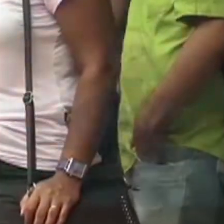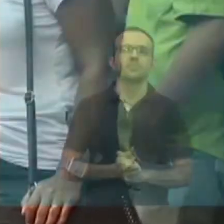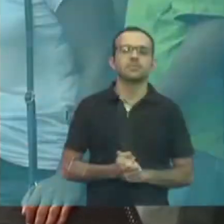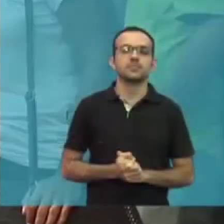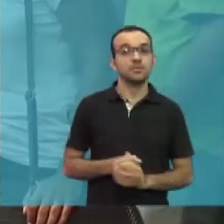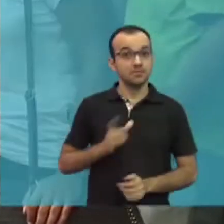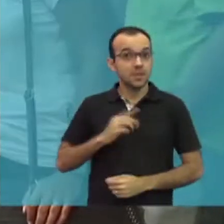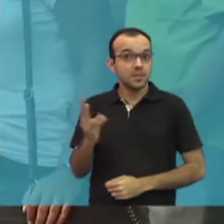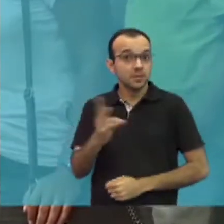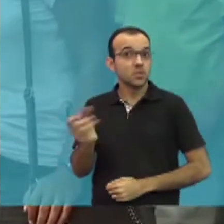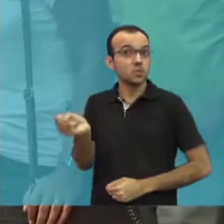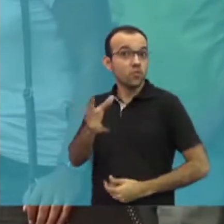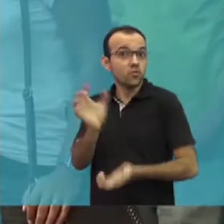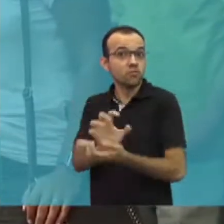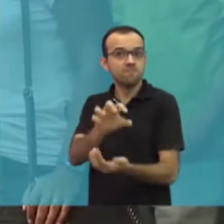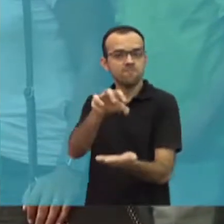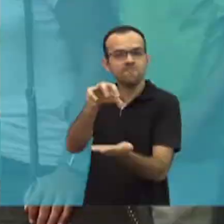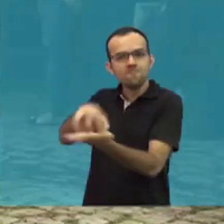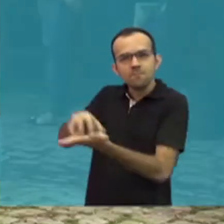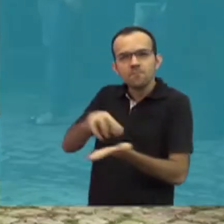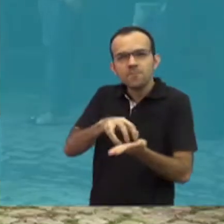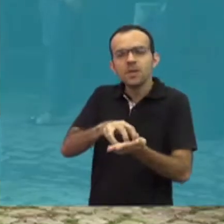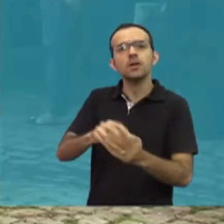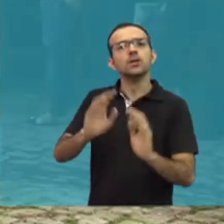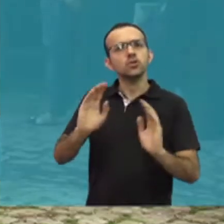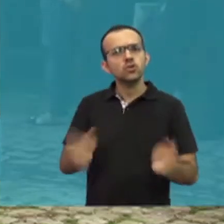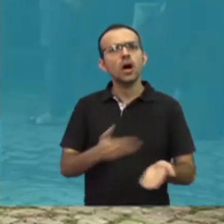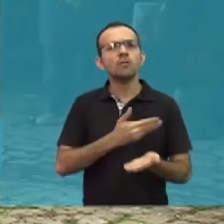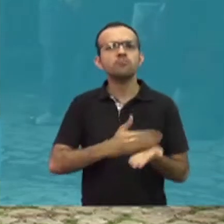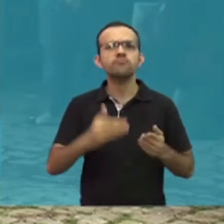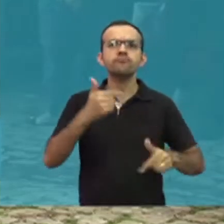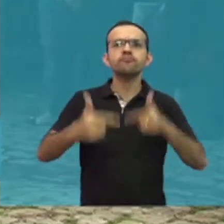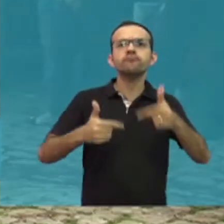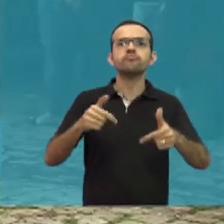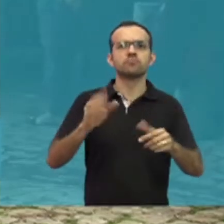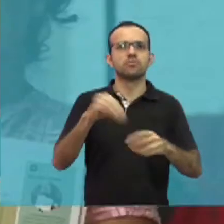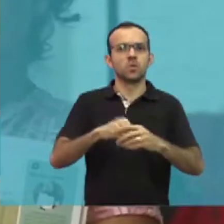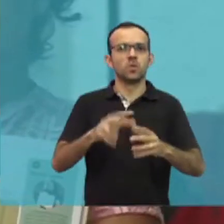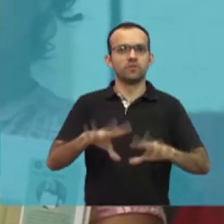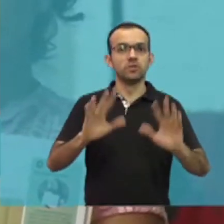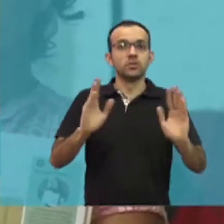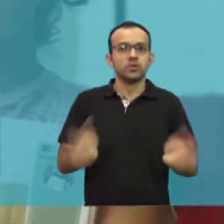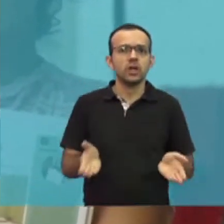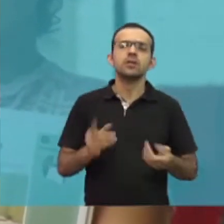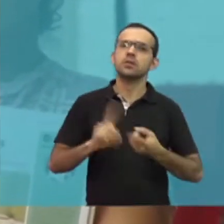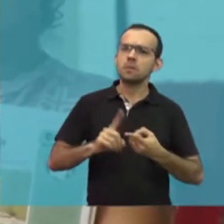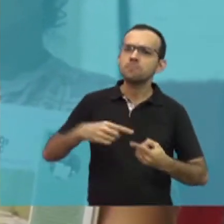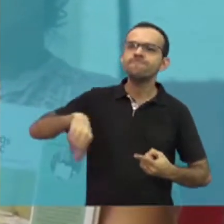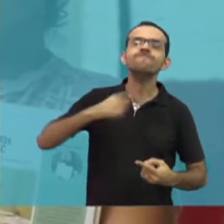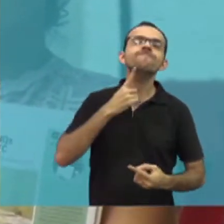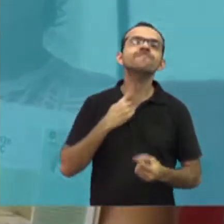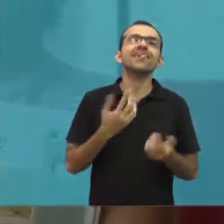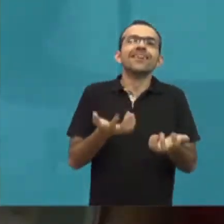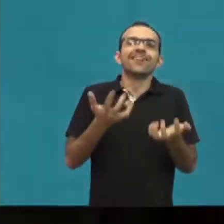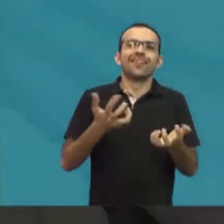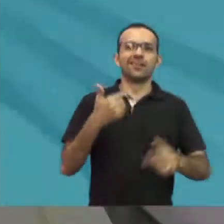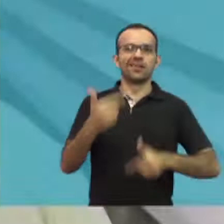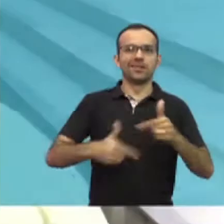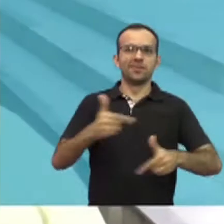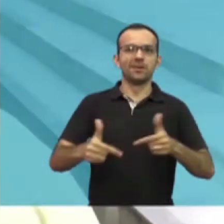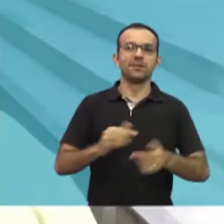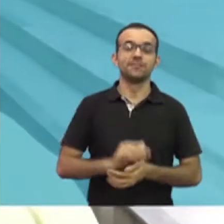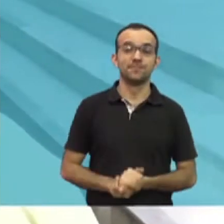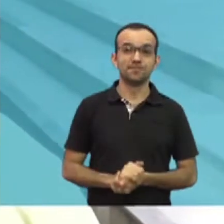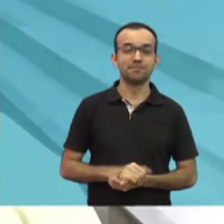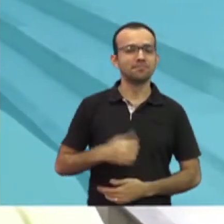Os 33 servidores empoçados já estão à disposição da universidade e cheios de vontade de trabalhar. É uma